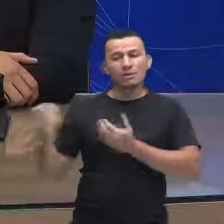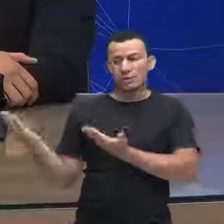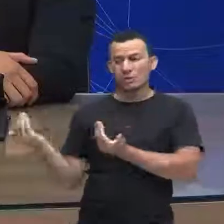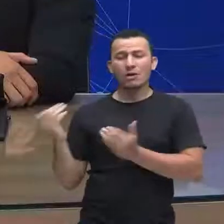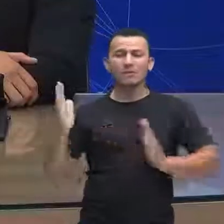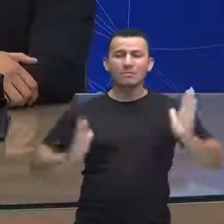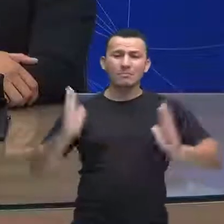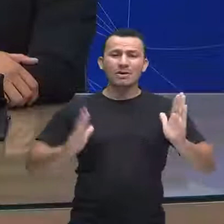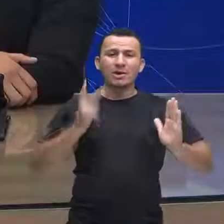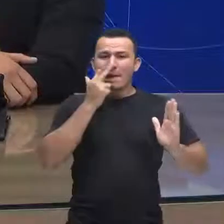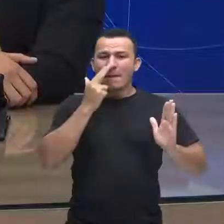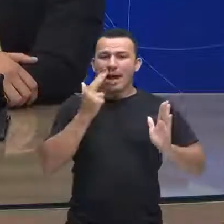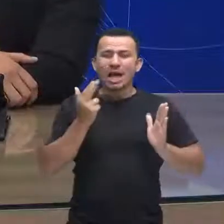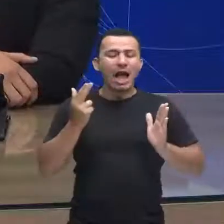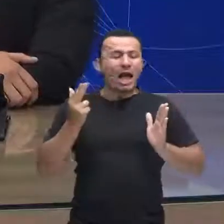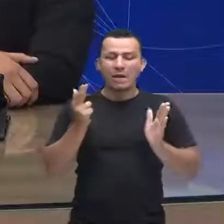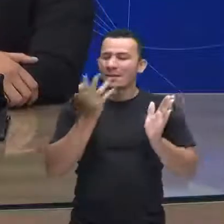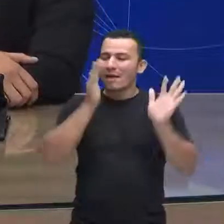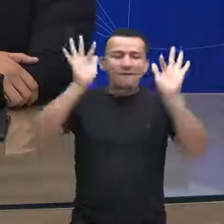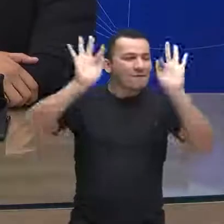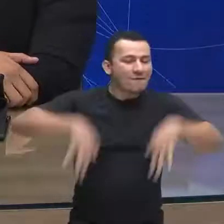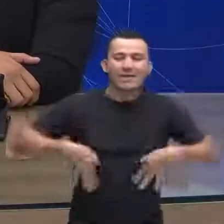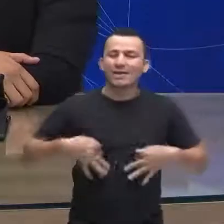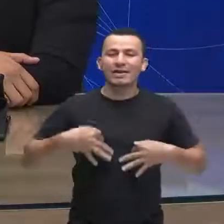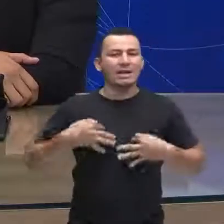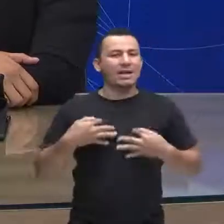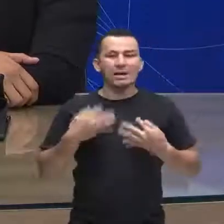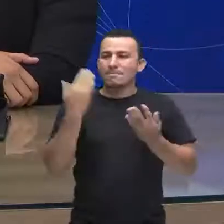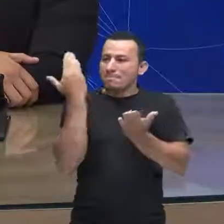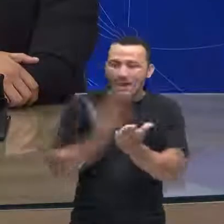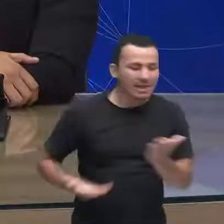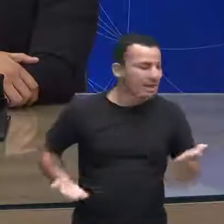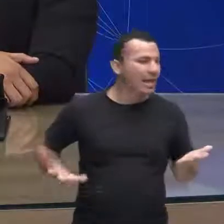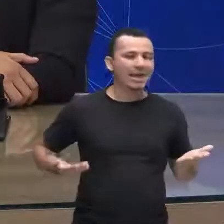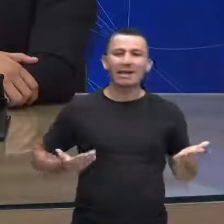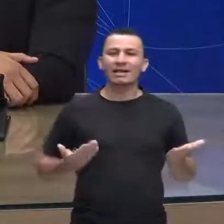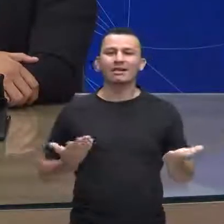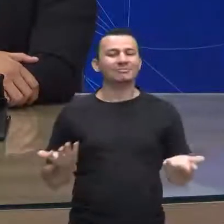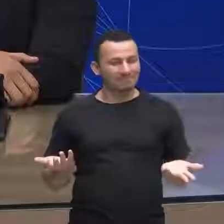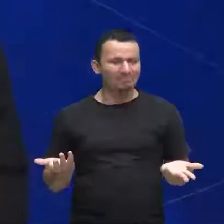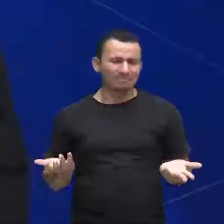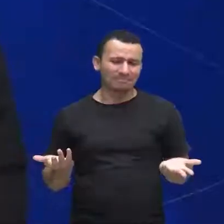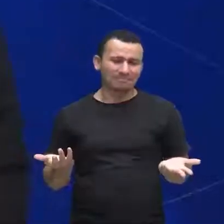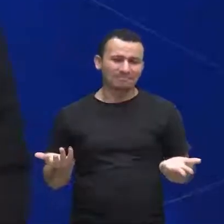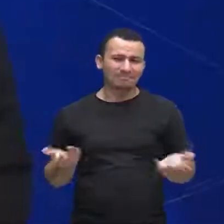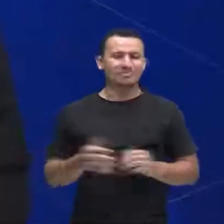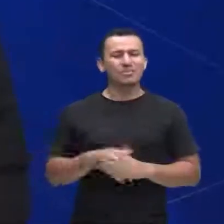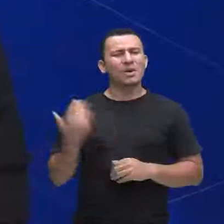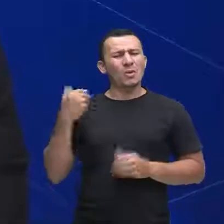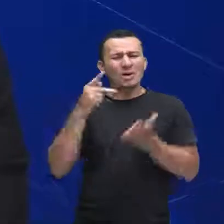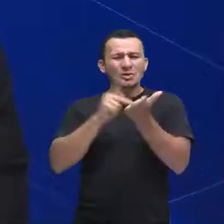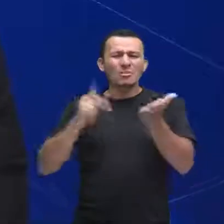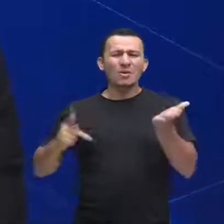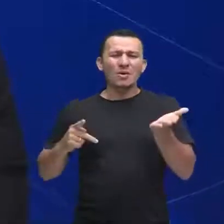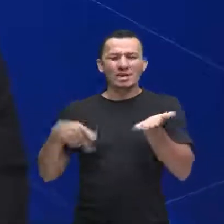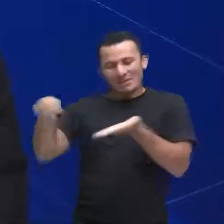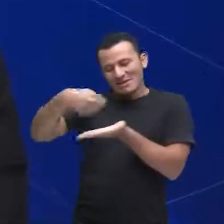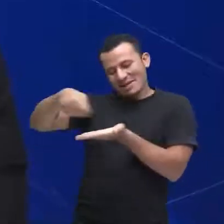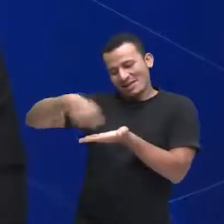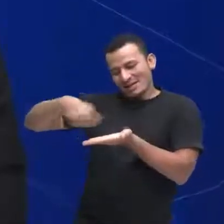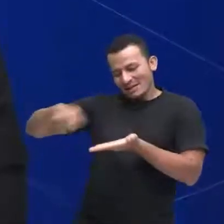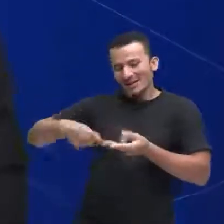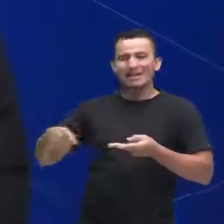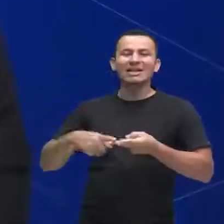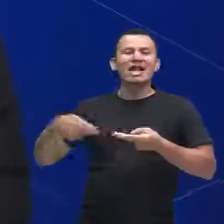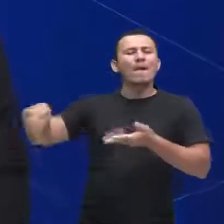parece que acabou agora a pessoa que eu amo eu sempre fui muito romântico escrevia poeminhas dedicava músicas meu